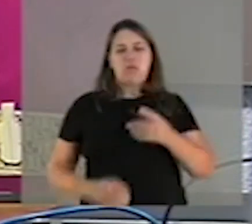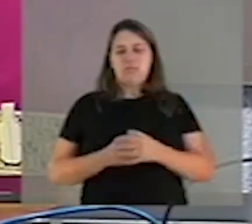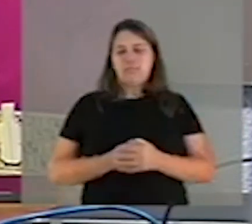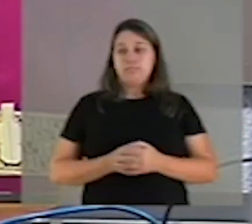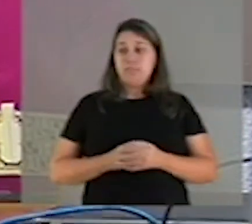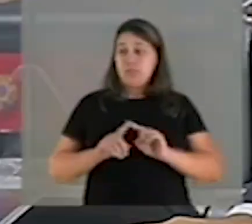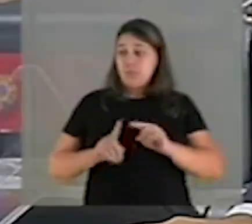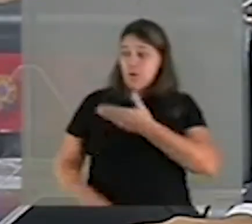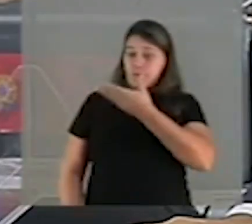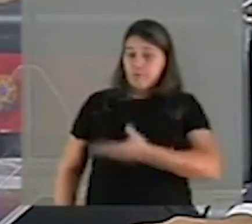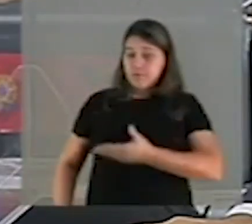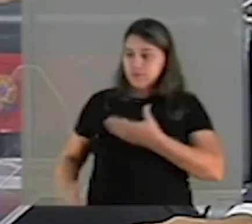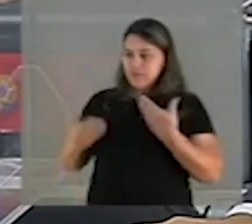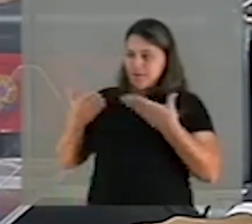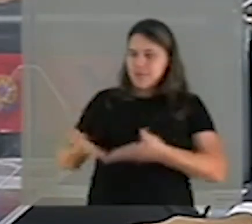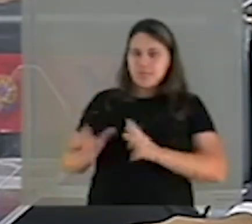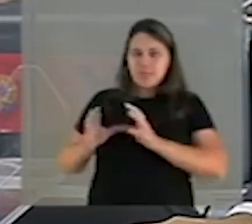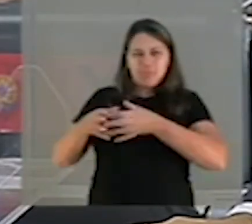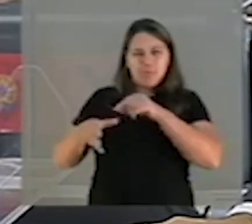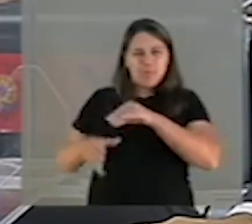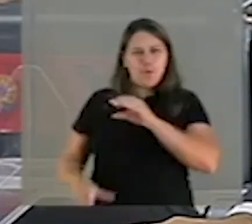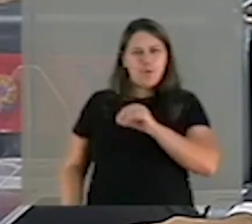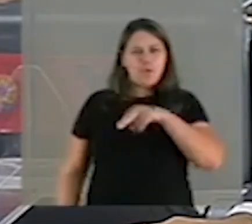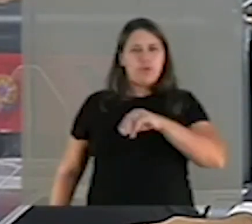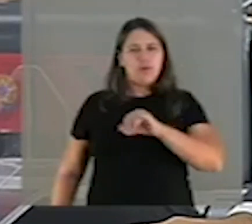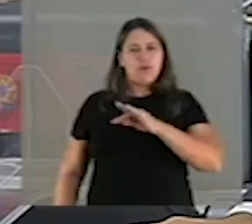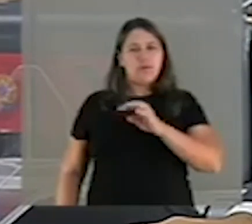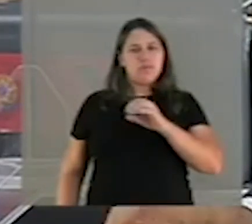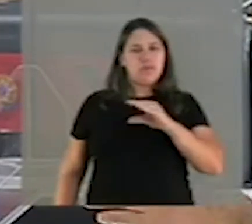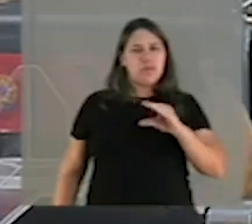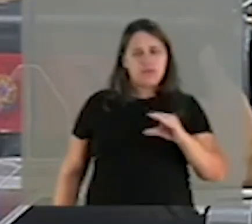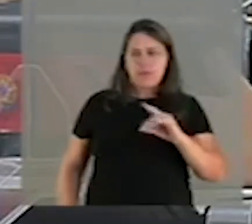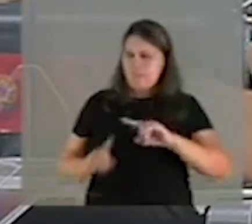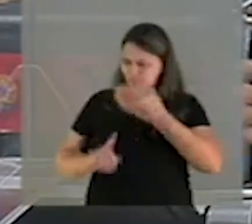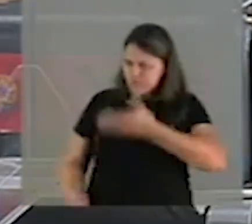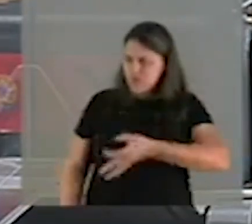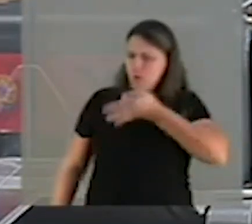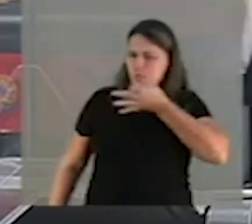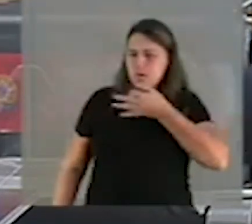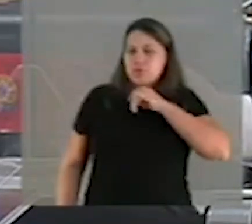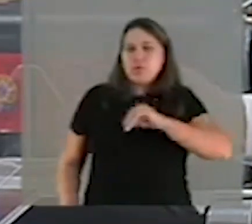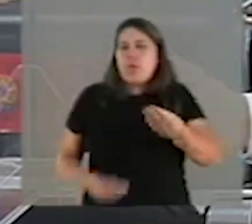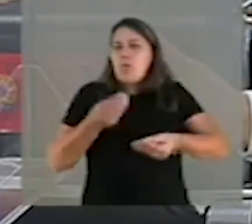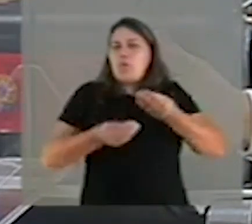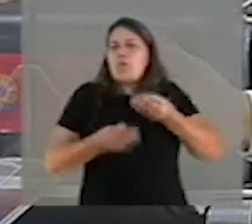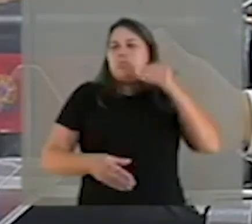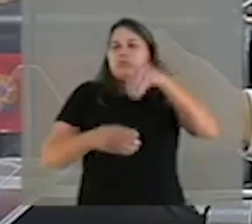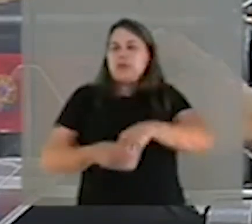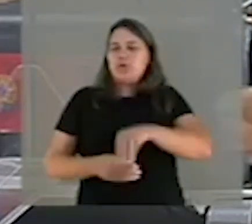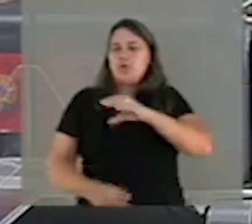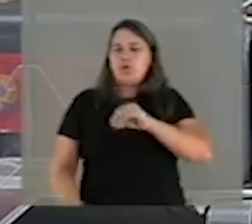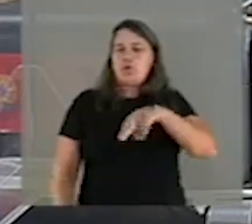vossa senhoria está aqui porque faz parte da Conitec. Portanto, vossa senhoria tem que ter opinião, senão não teria como estar no Conitec.